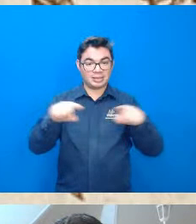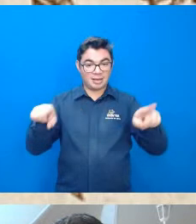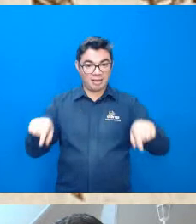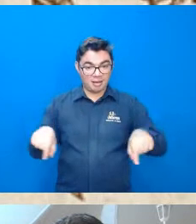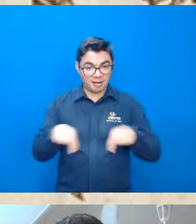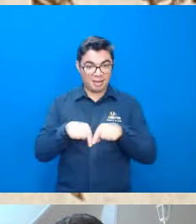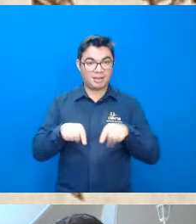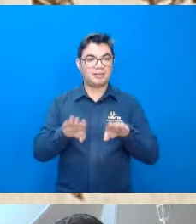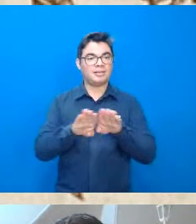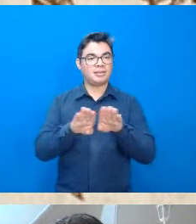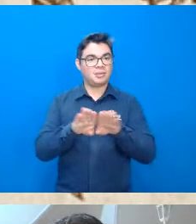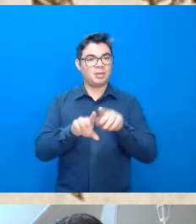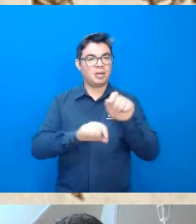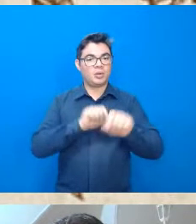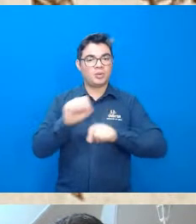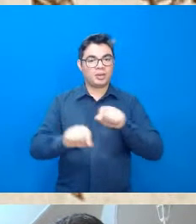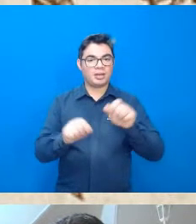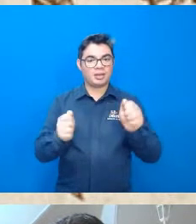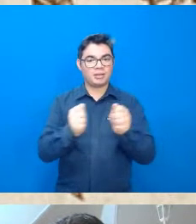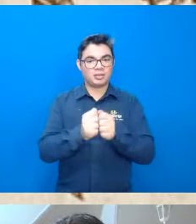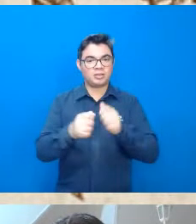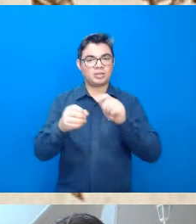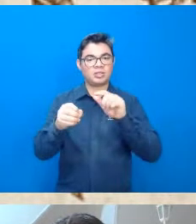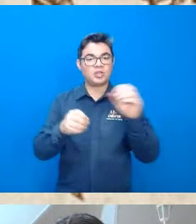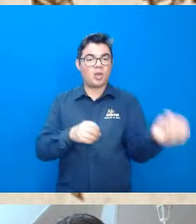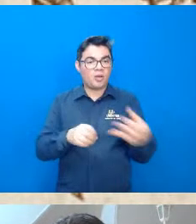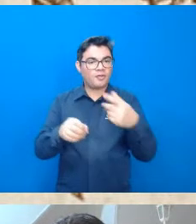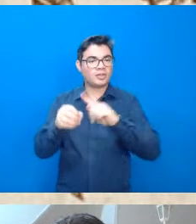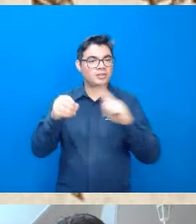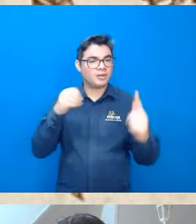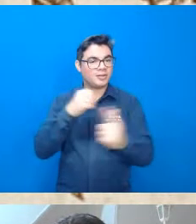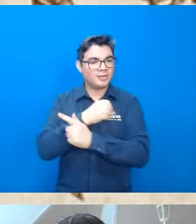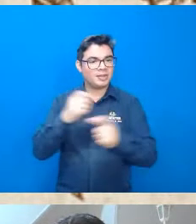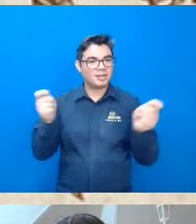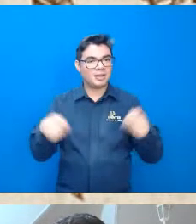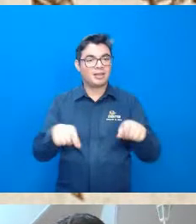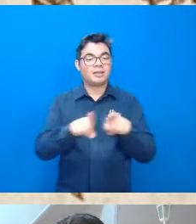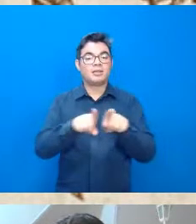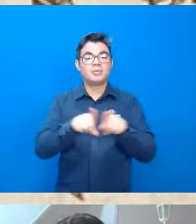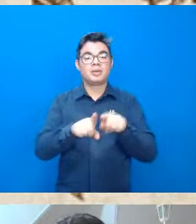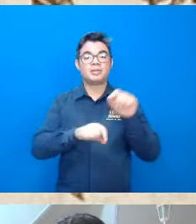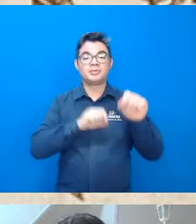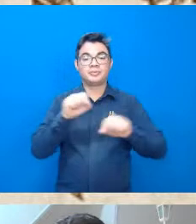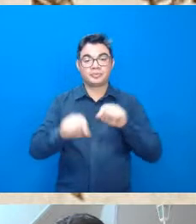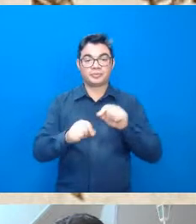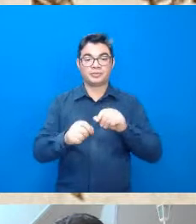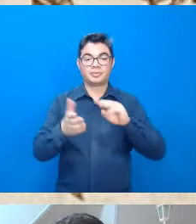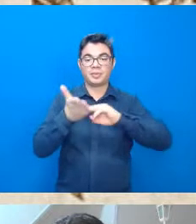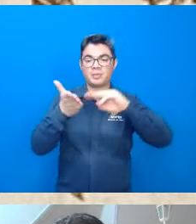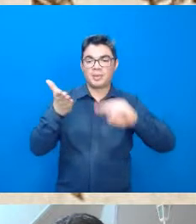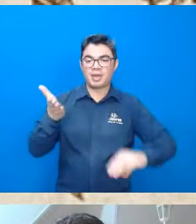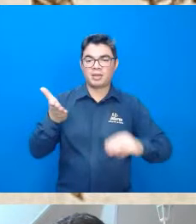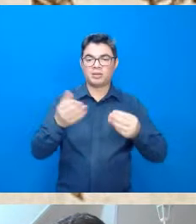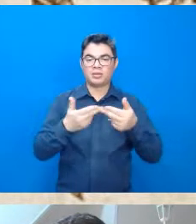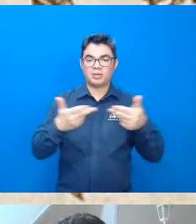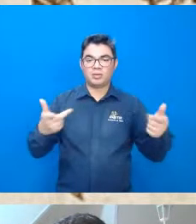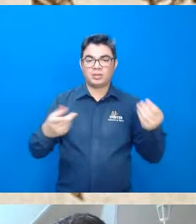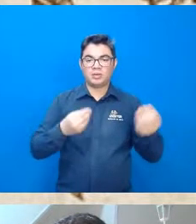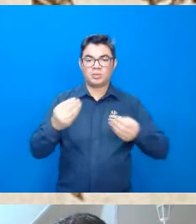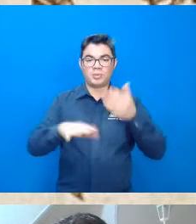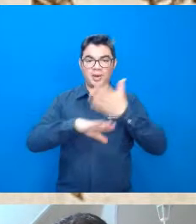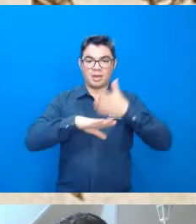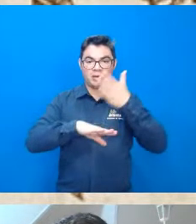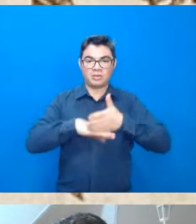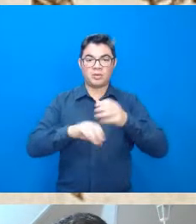com a nova geografia e também os métodos práticos que a gente pode